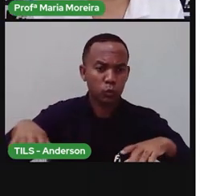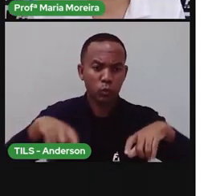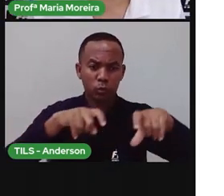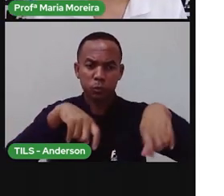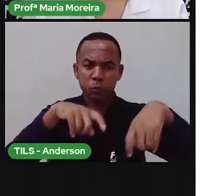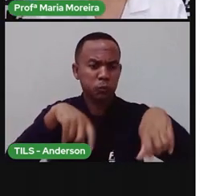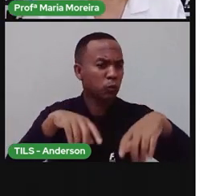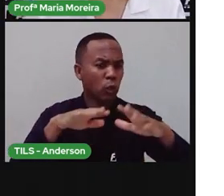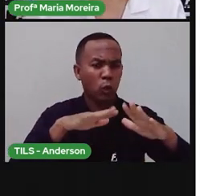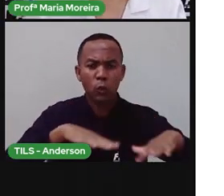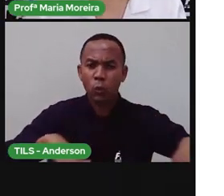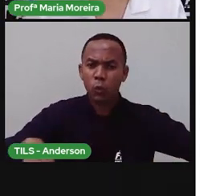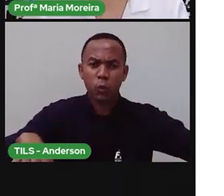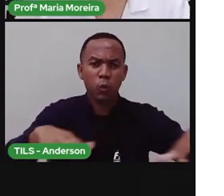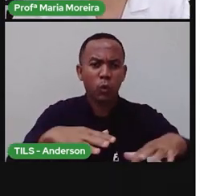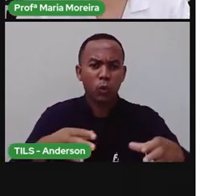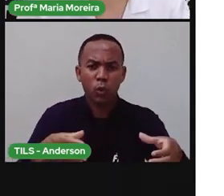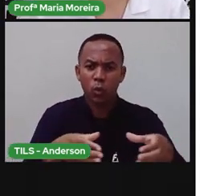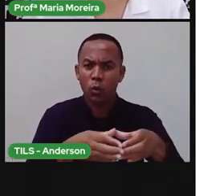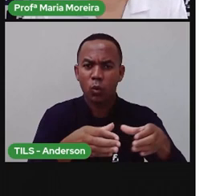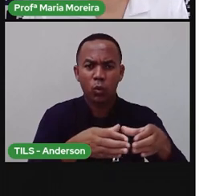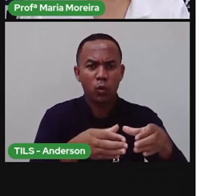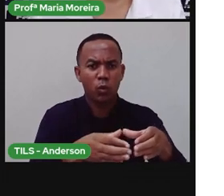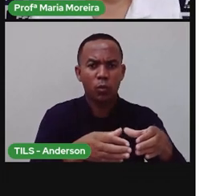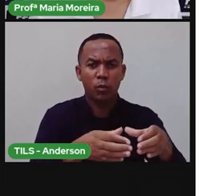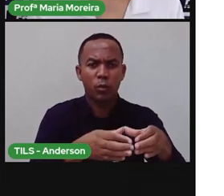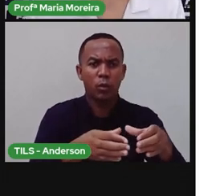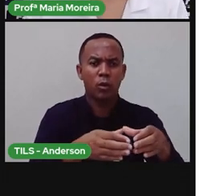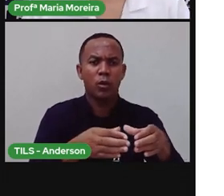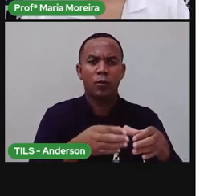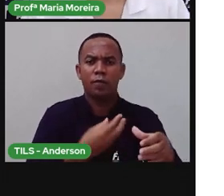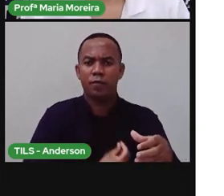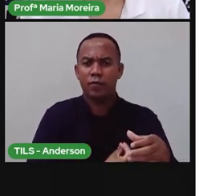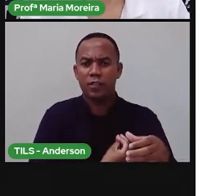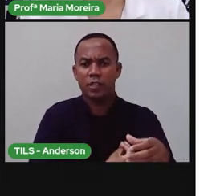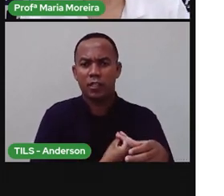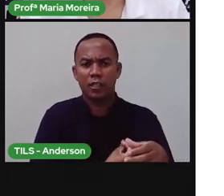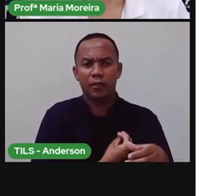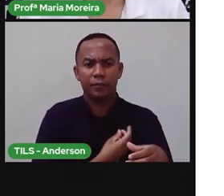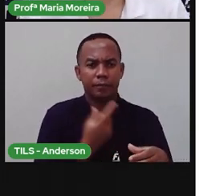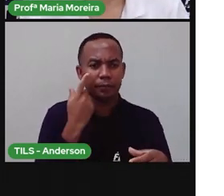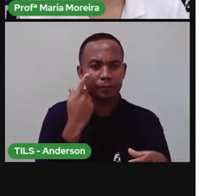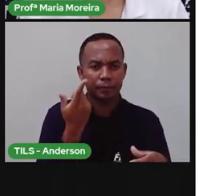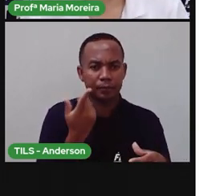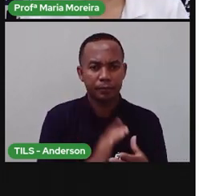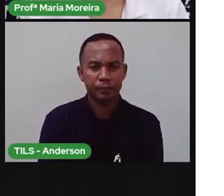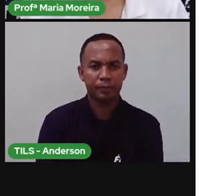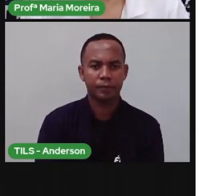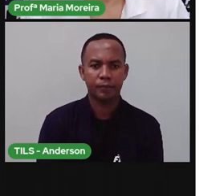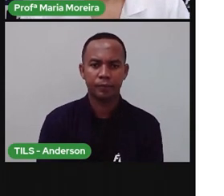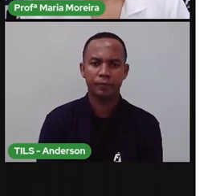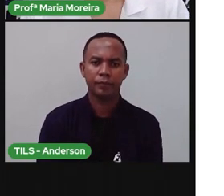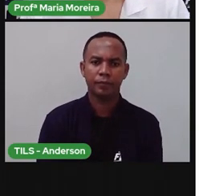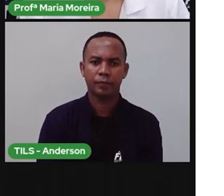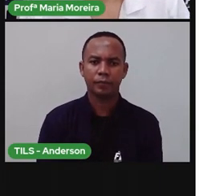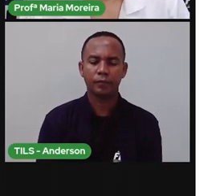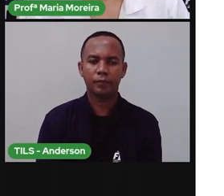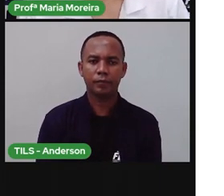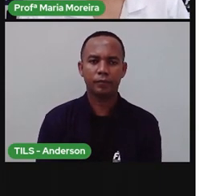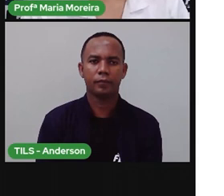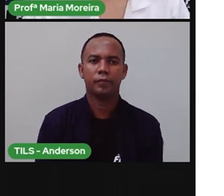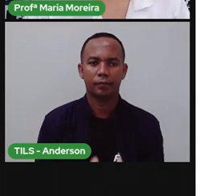quê? Da biosfera, que é onde a gente está nesse momento, né? Então, vamos lá. Bom,